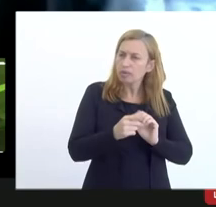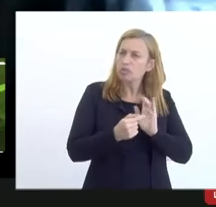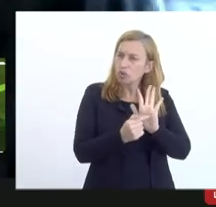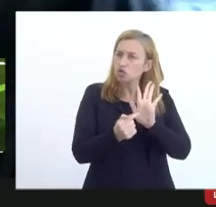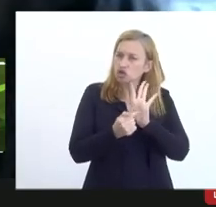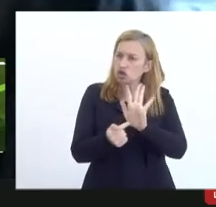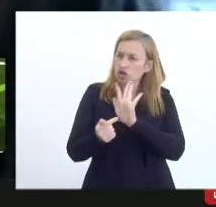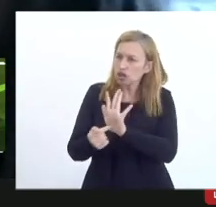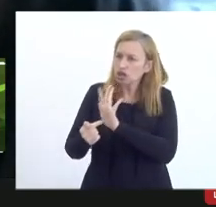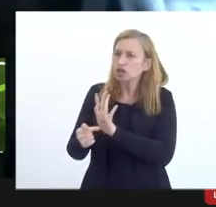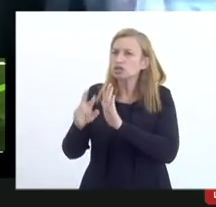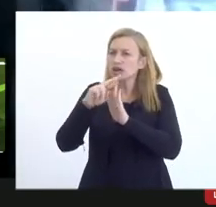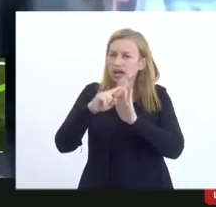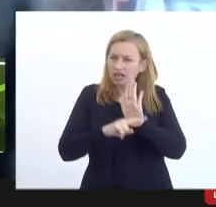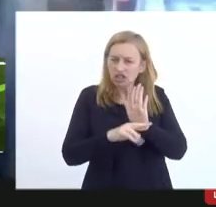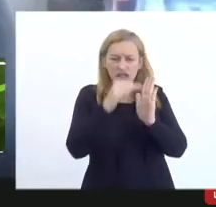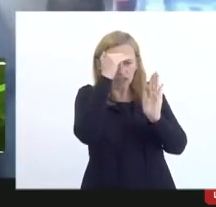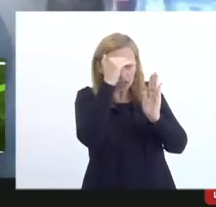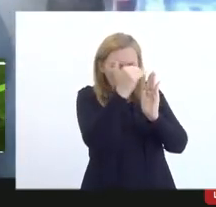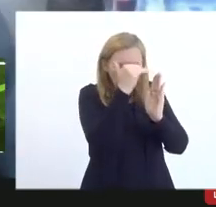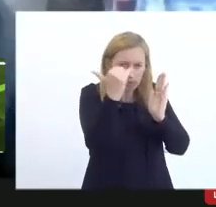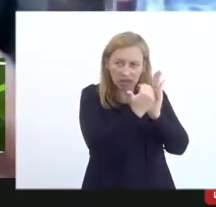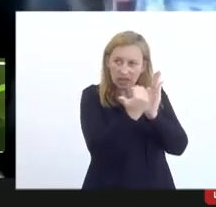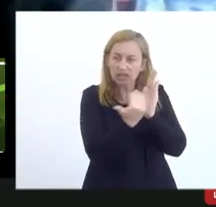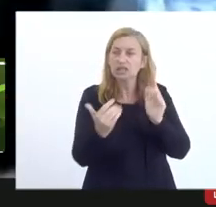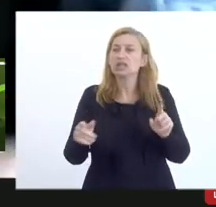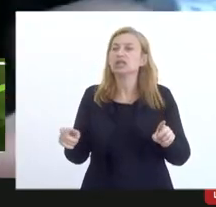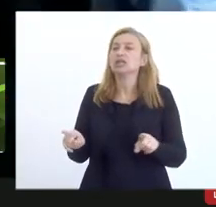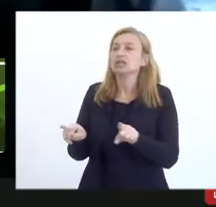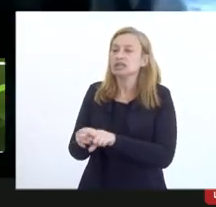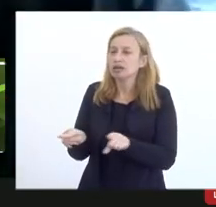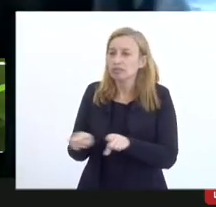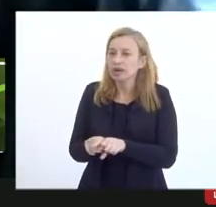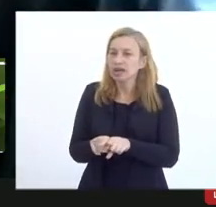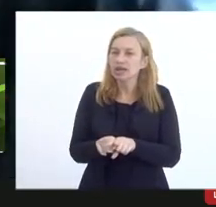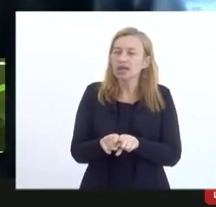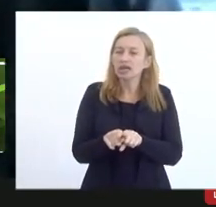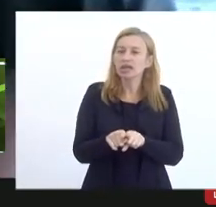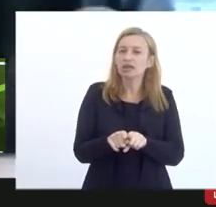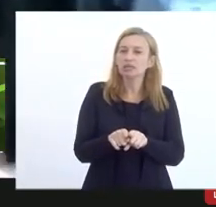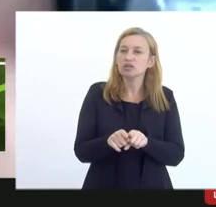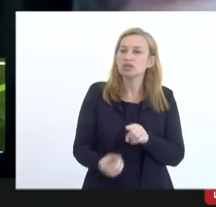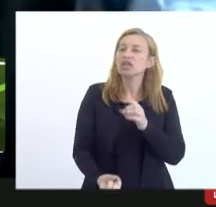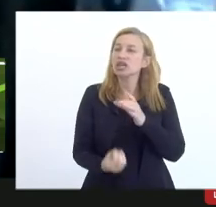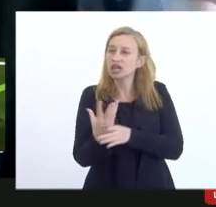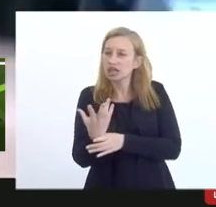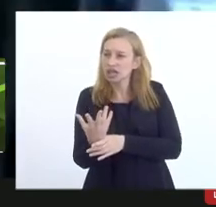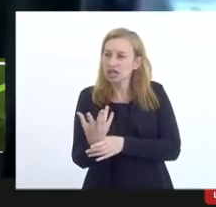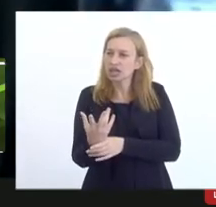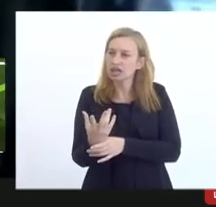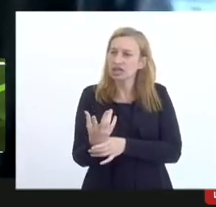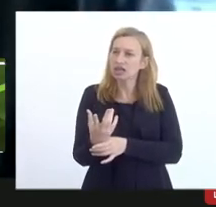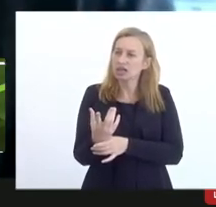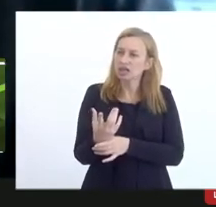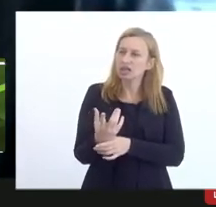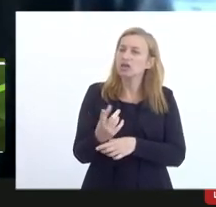a normas que existem, e etc. Os produtores dizem que, claro, querem fazer tudo certo, não querem ficar